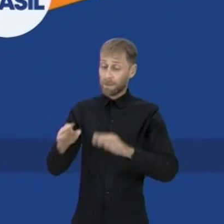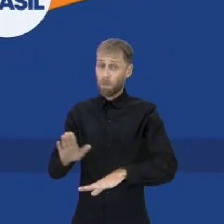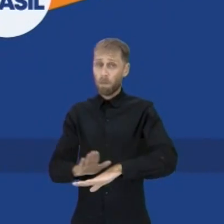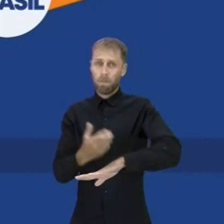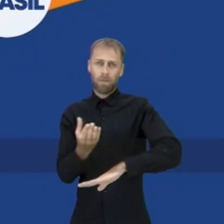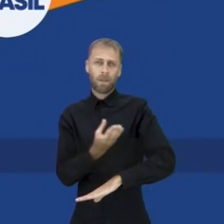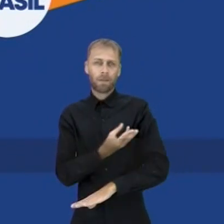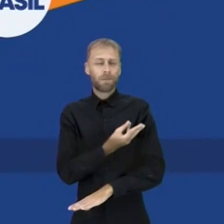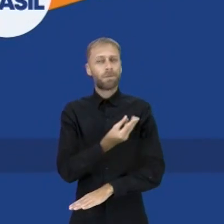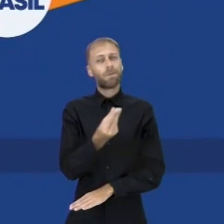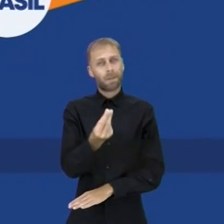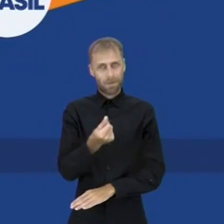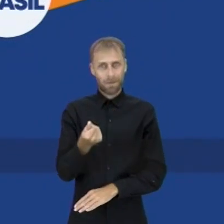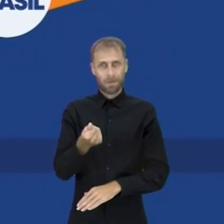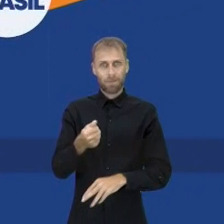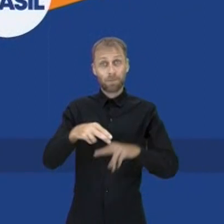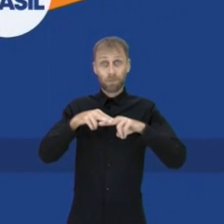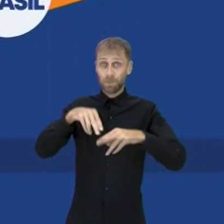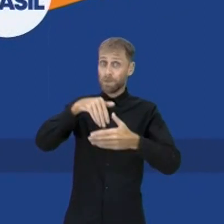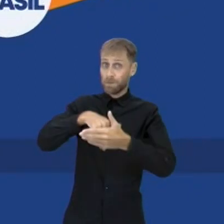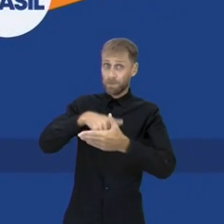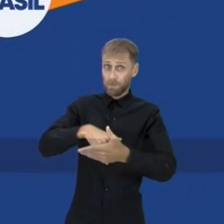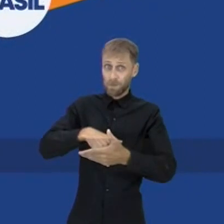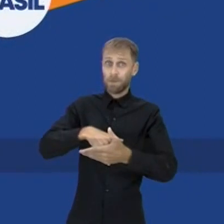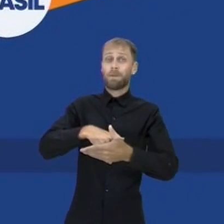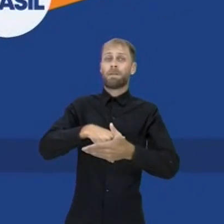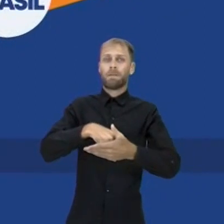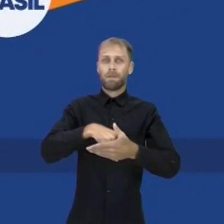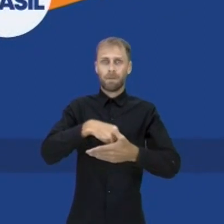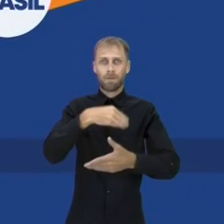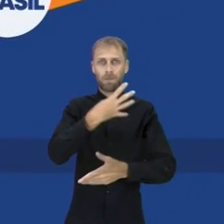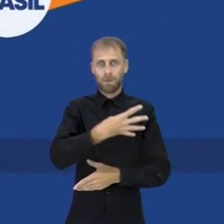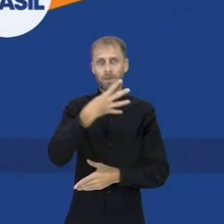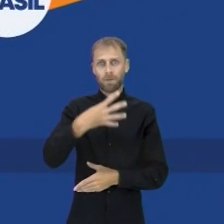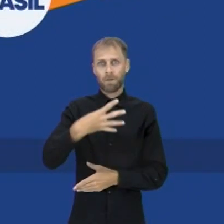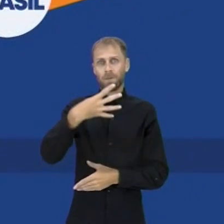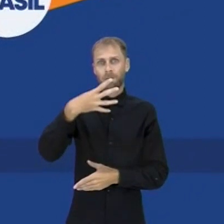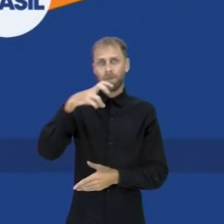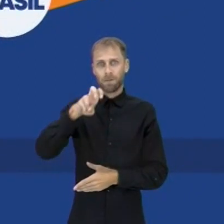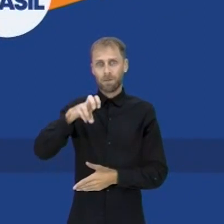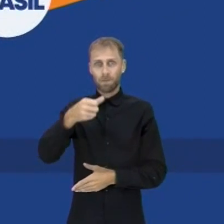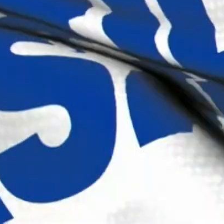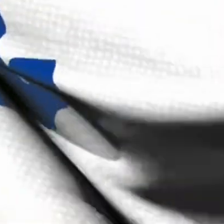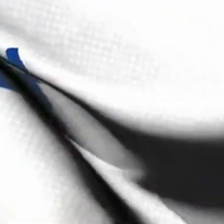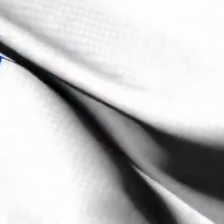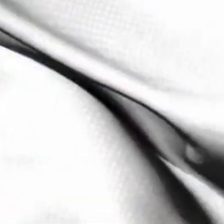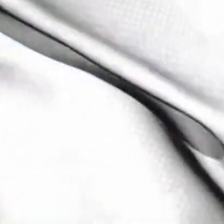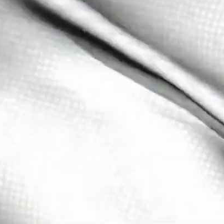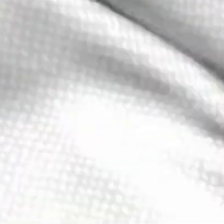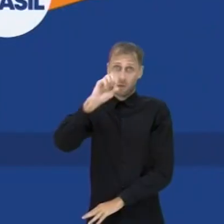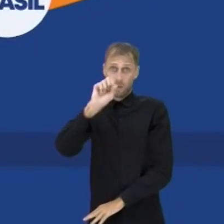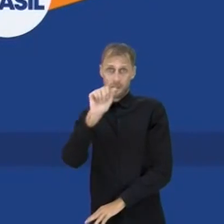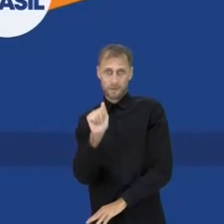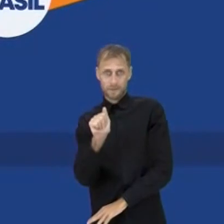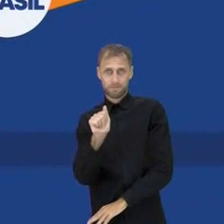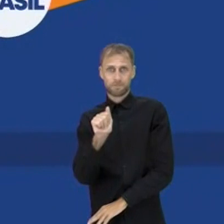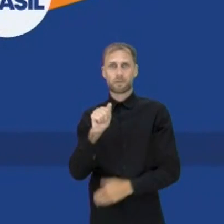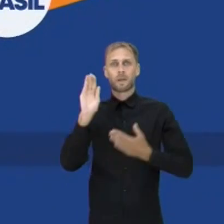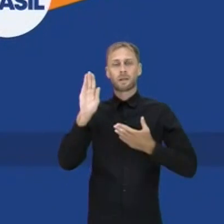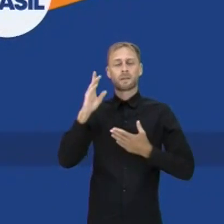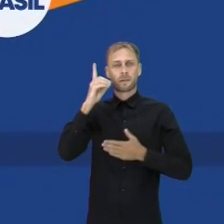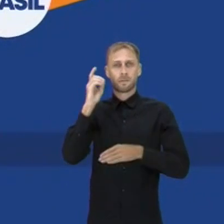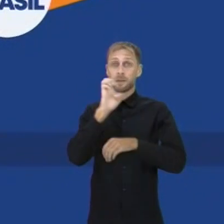mais qualidade para todos. Para deputado estadual, voto Martinho Rodrigues Neto, 44567. Sou candidato a deputado